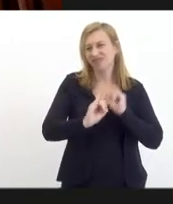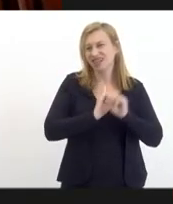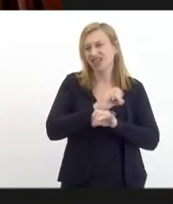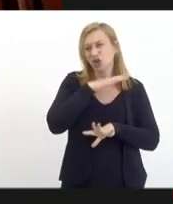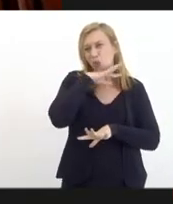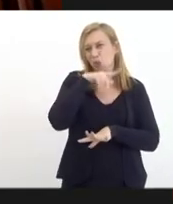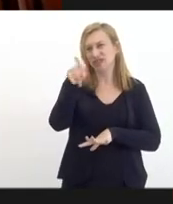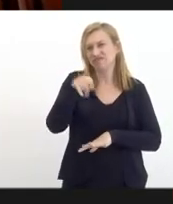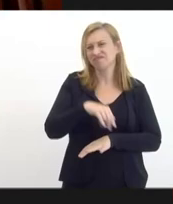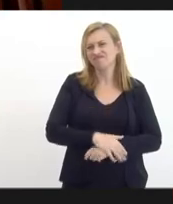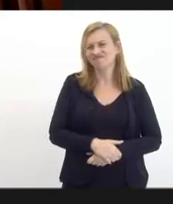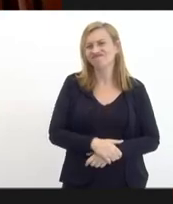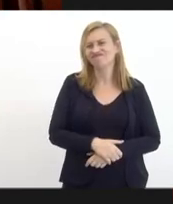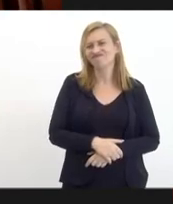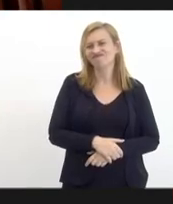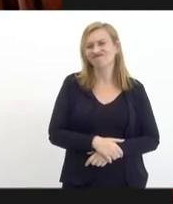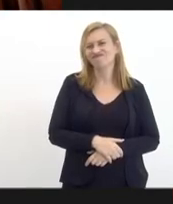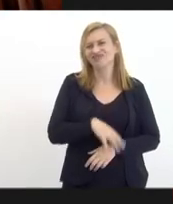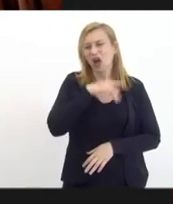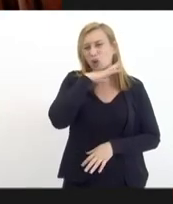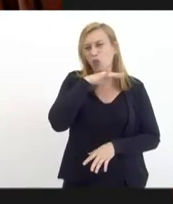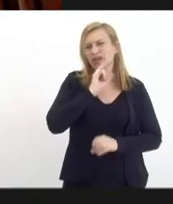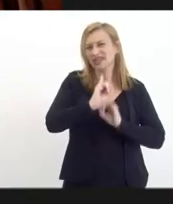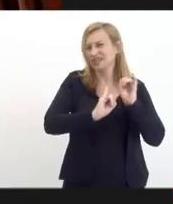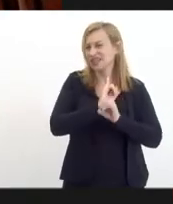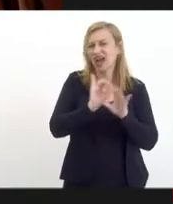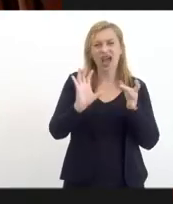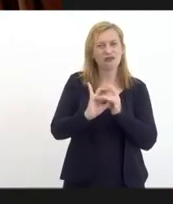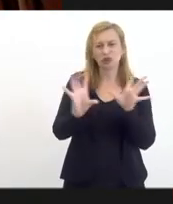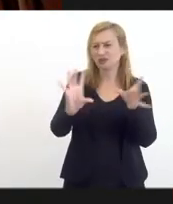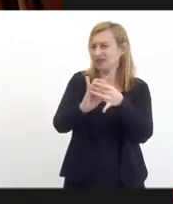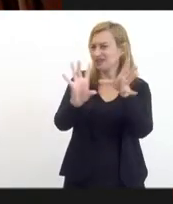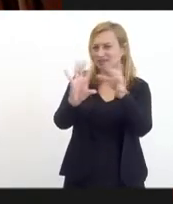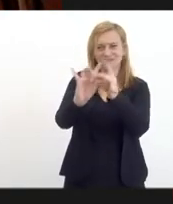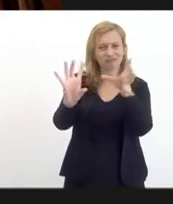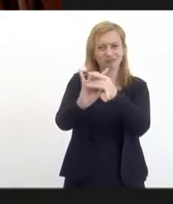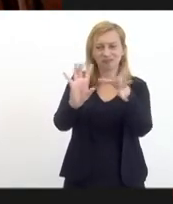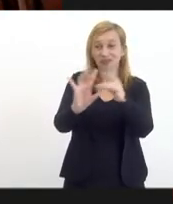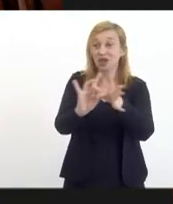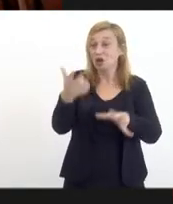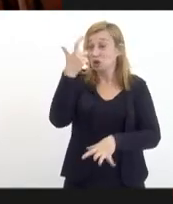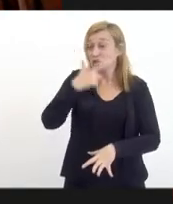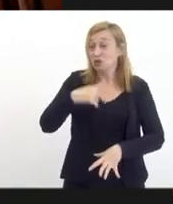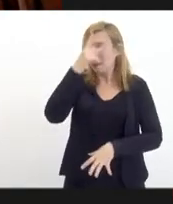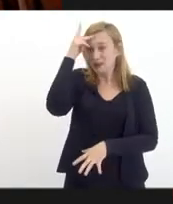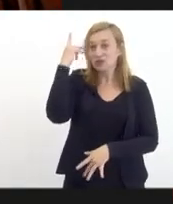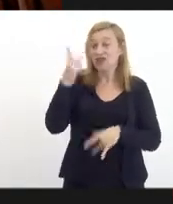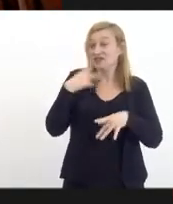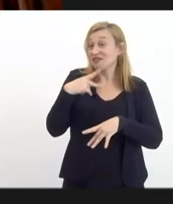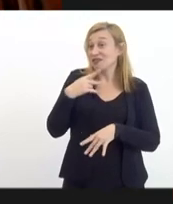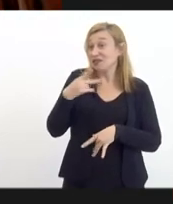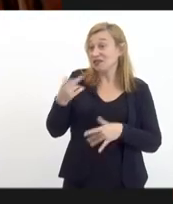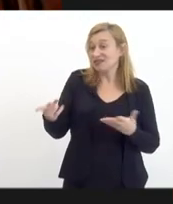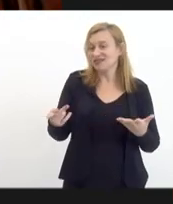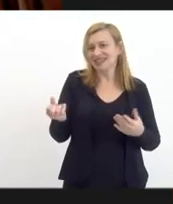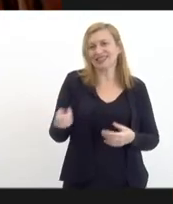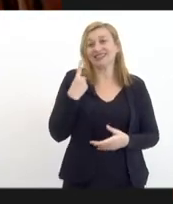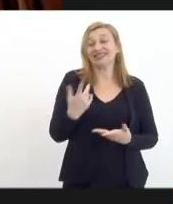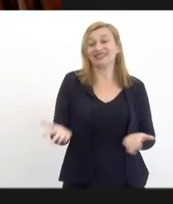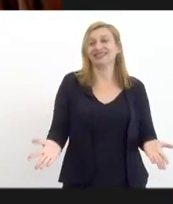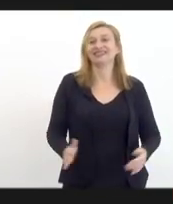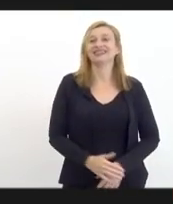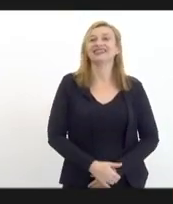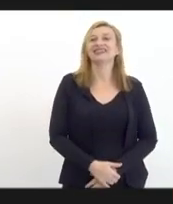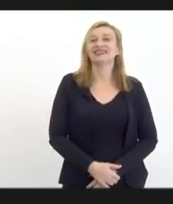que eu estou vendo que está meio desconectada que está meio esquisito e eu sou uma pessoa que gesticula muito vai ficar mais estranho ainda